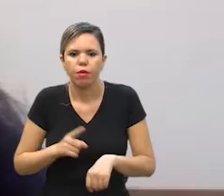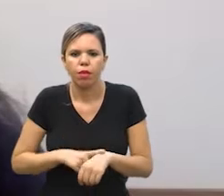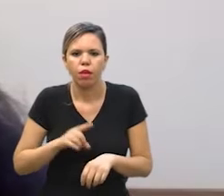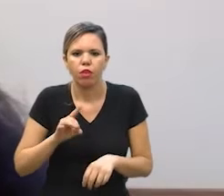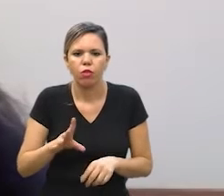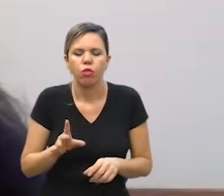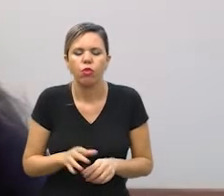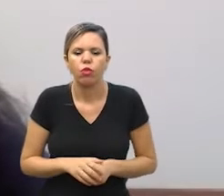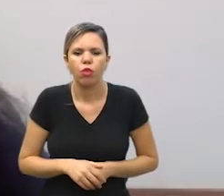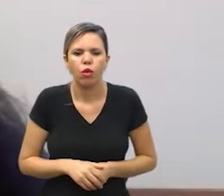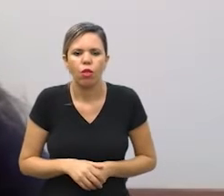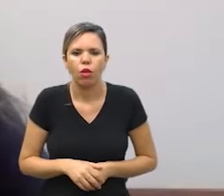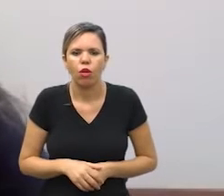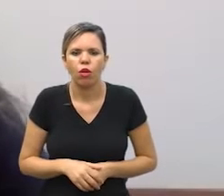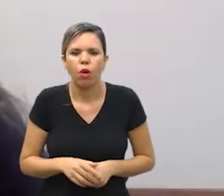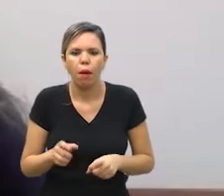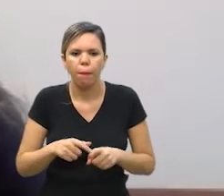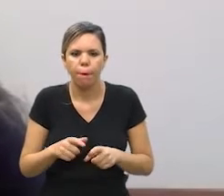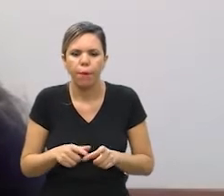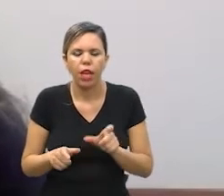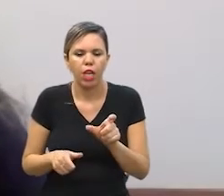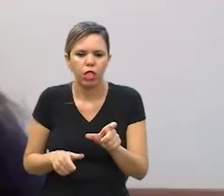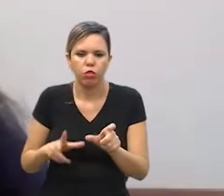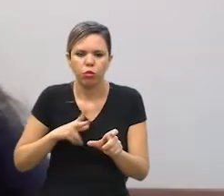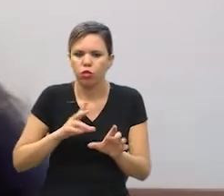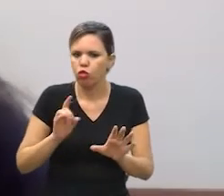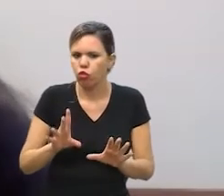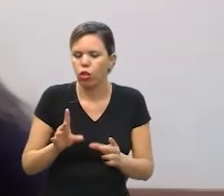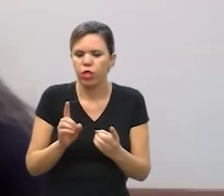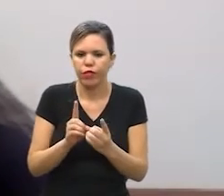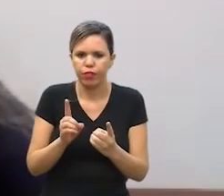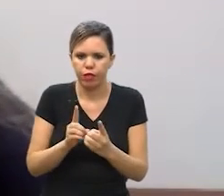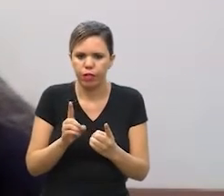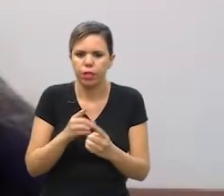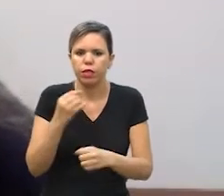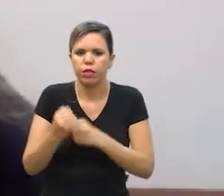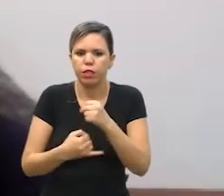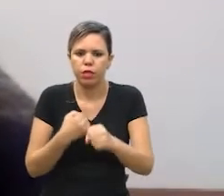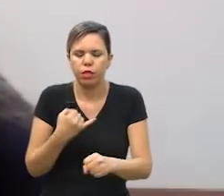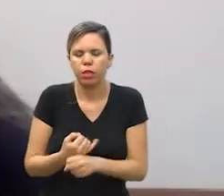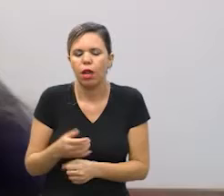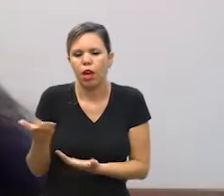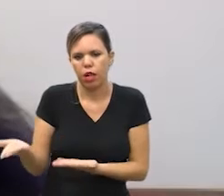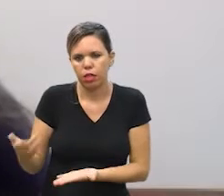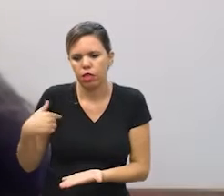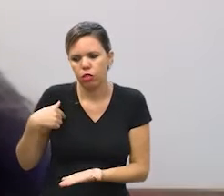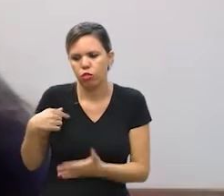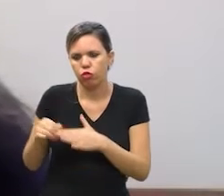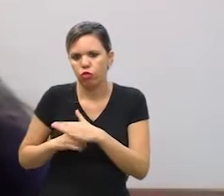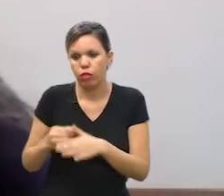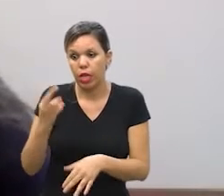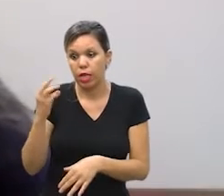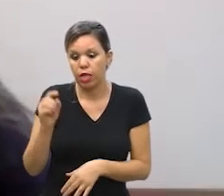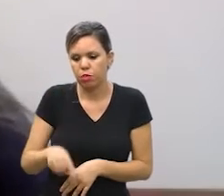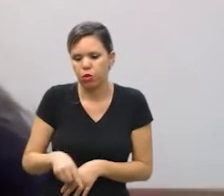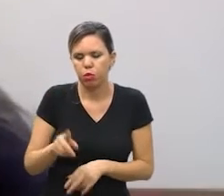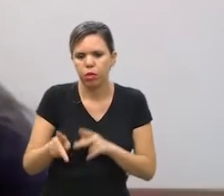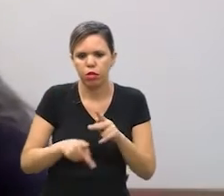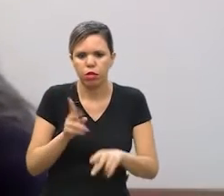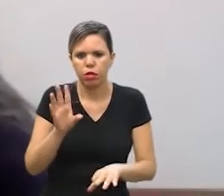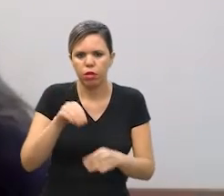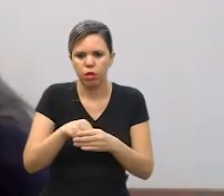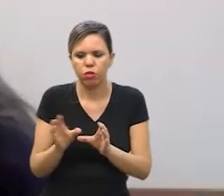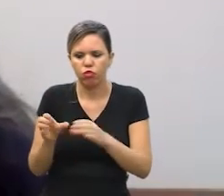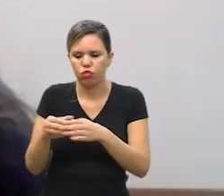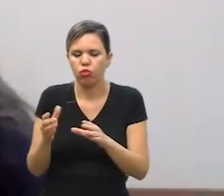que só os convênios estavam fazendo telesaúde telemedicina e o SES já estava atendendo já estava batendo 3 mil pessoas dentro de